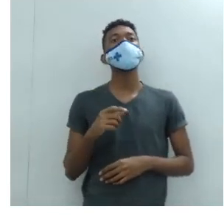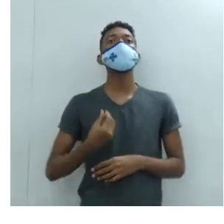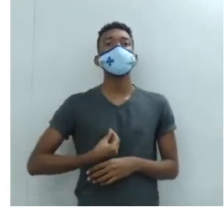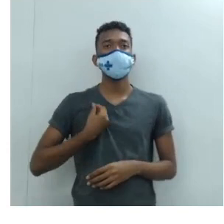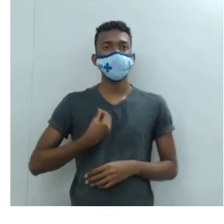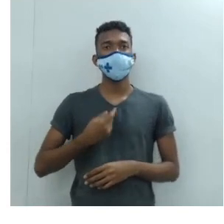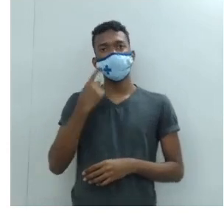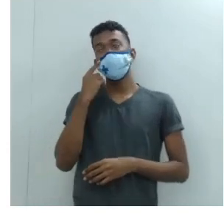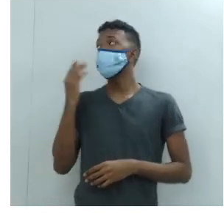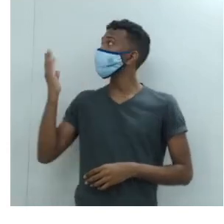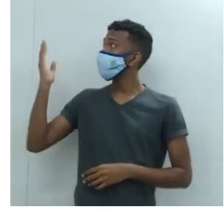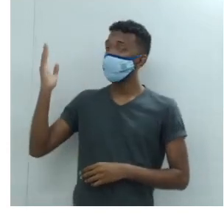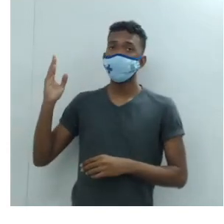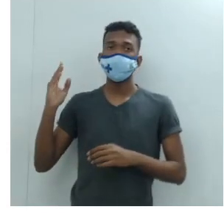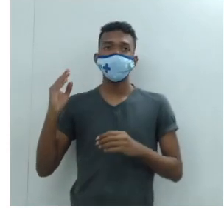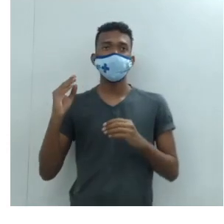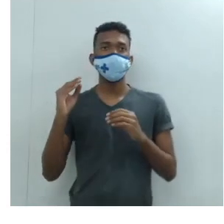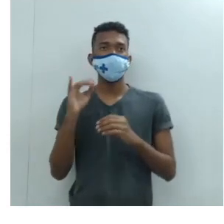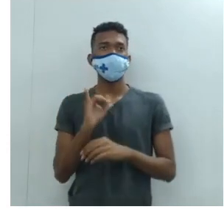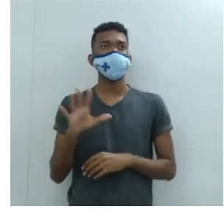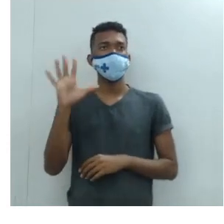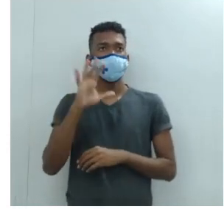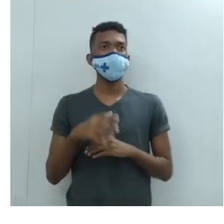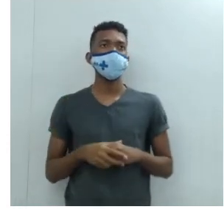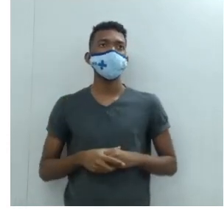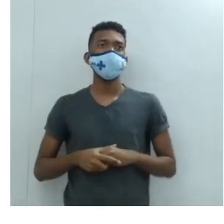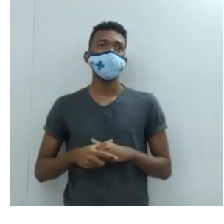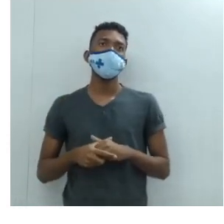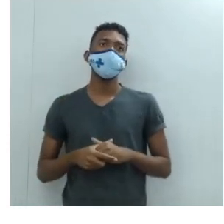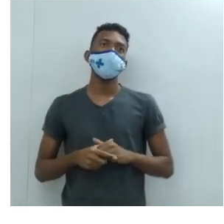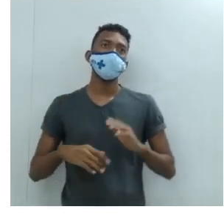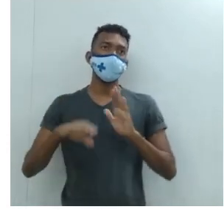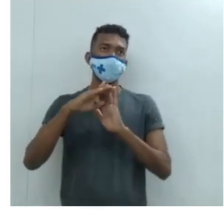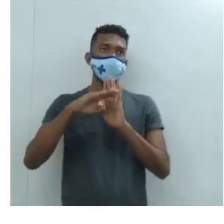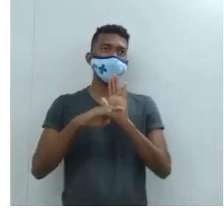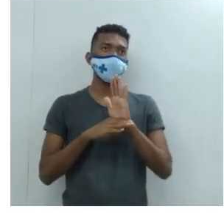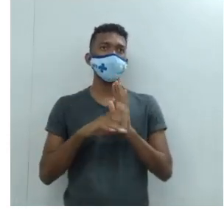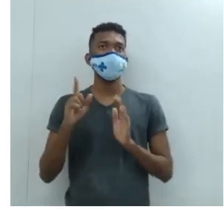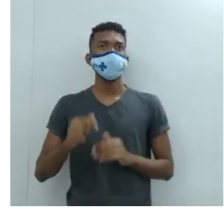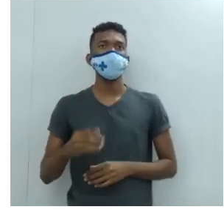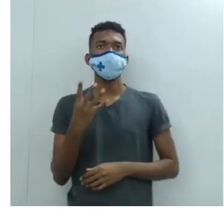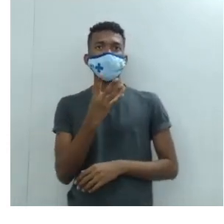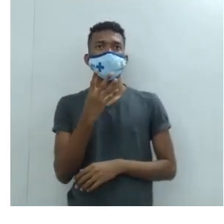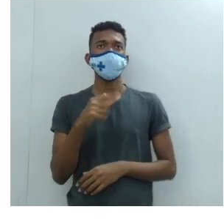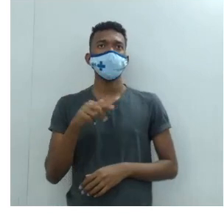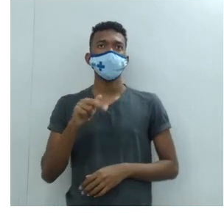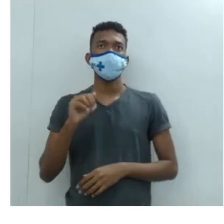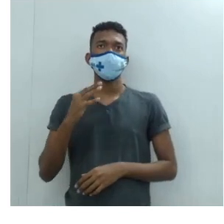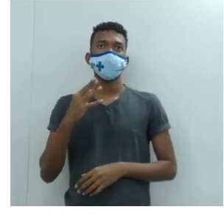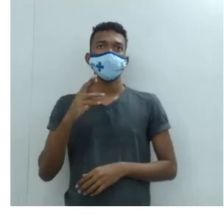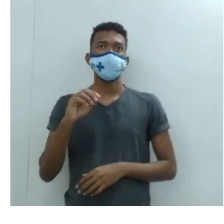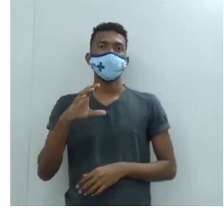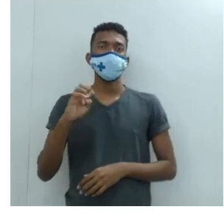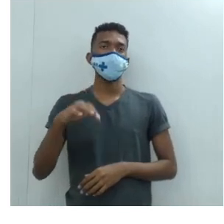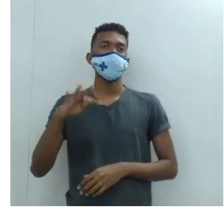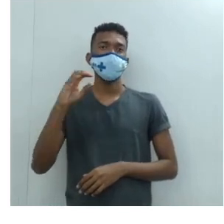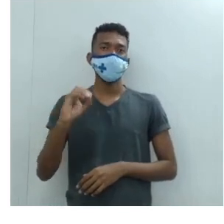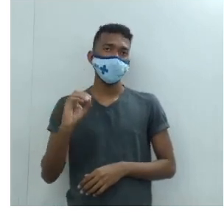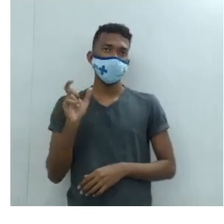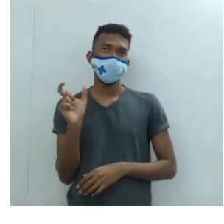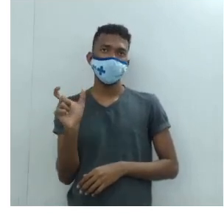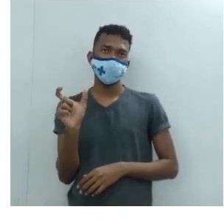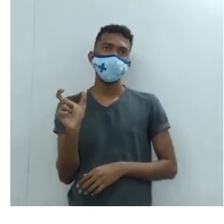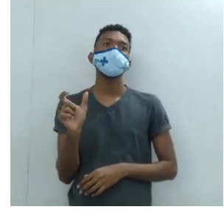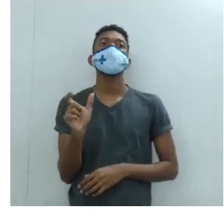observarem. Então vem a fase do quatrocentos, é outra fase. Aí surge aí no